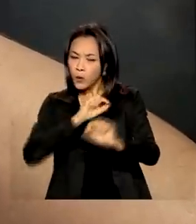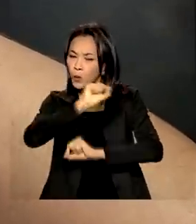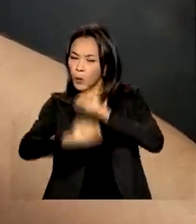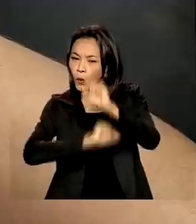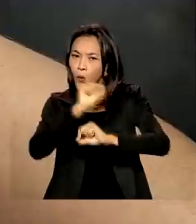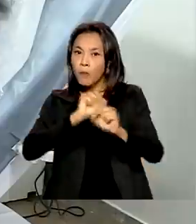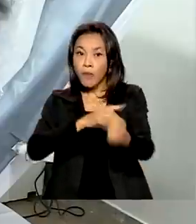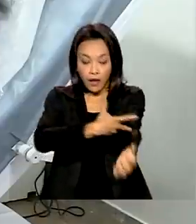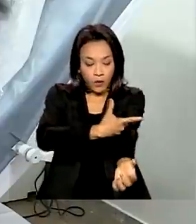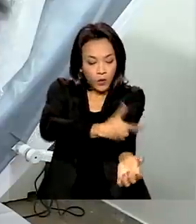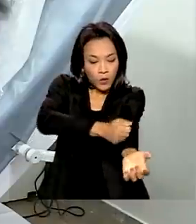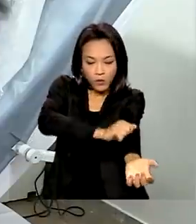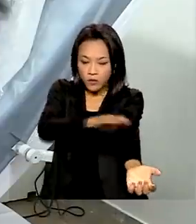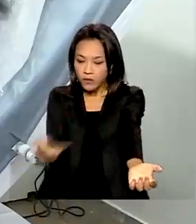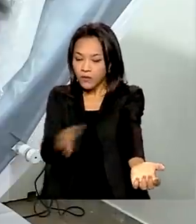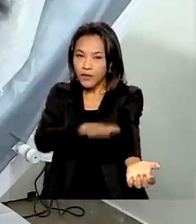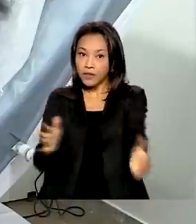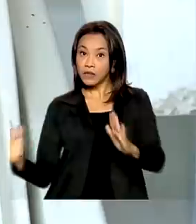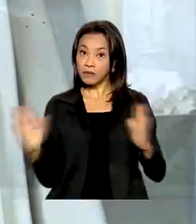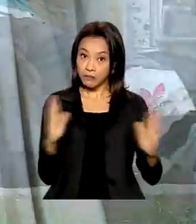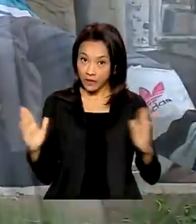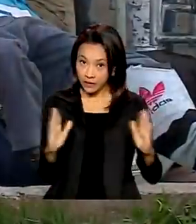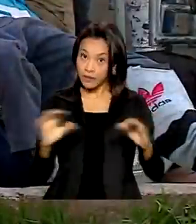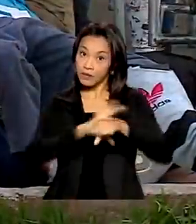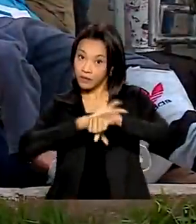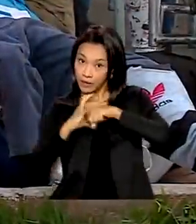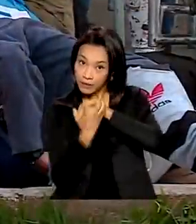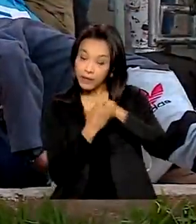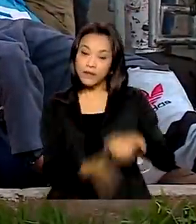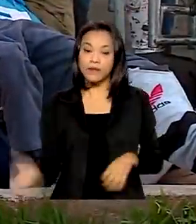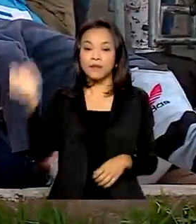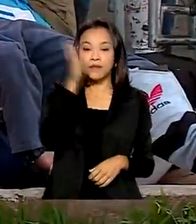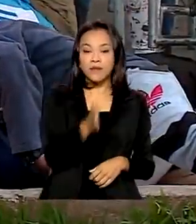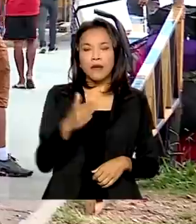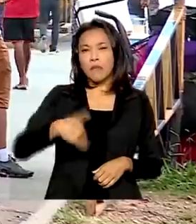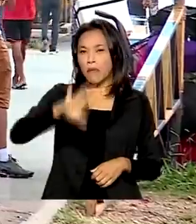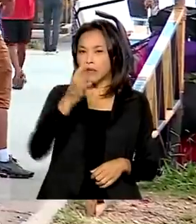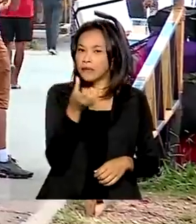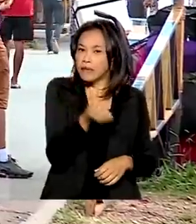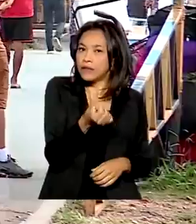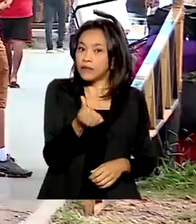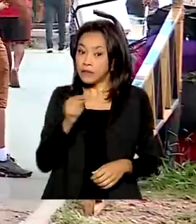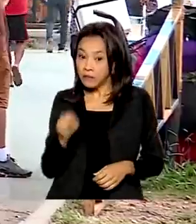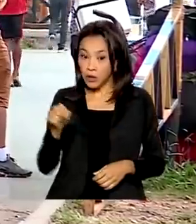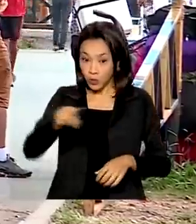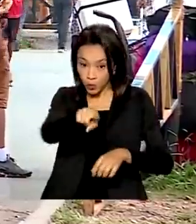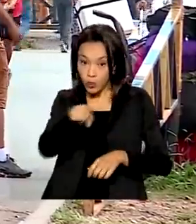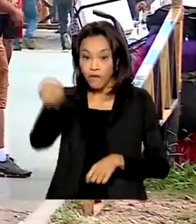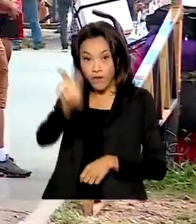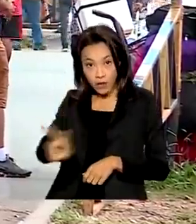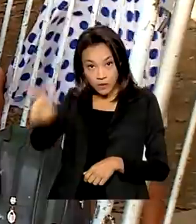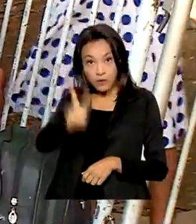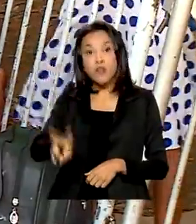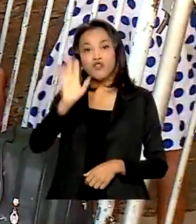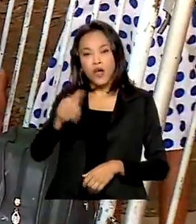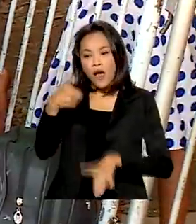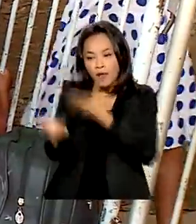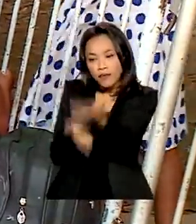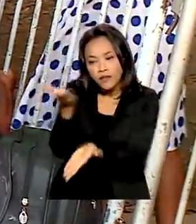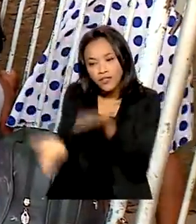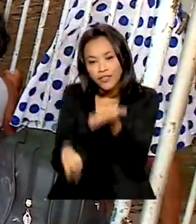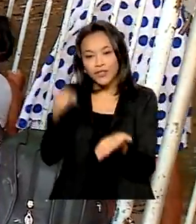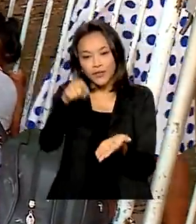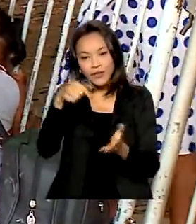doação de sangue agora durante a pandemia. Mais de 66 mil venezuelanos já foram atendidos na operação